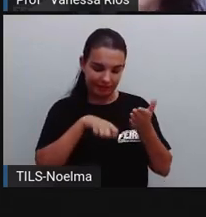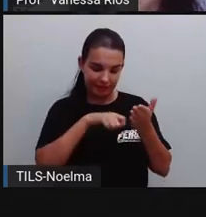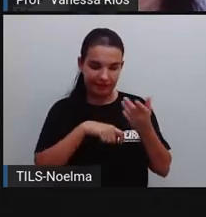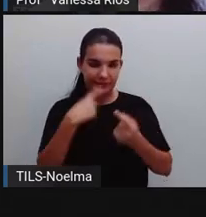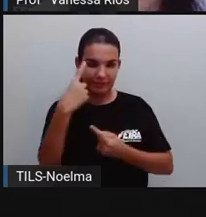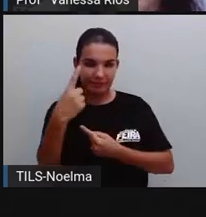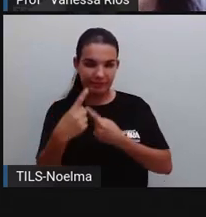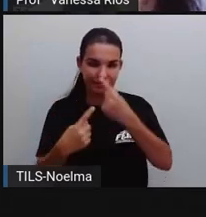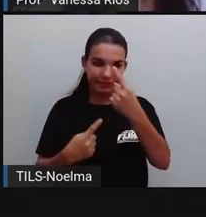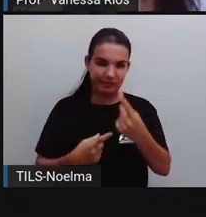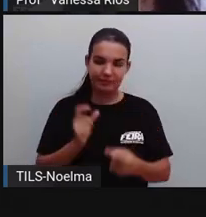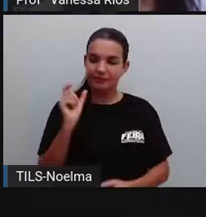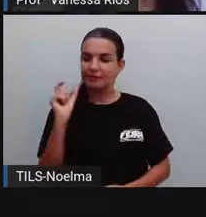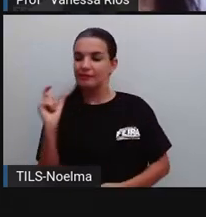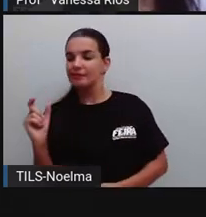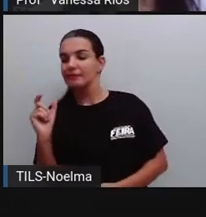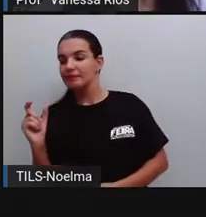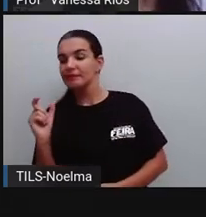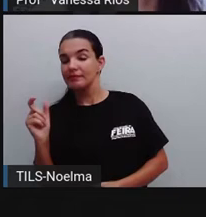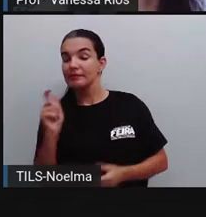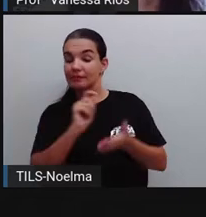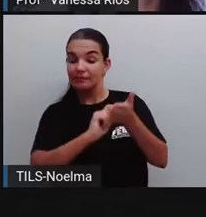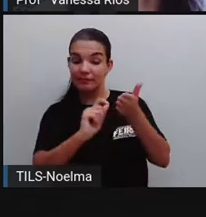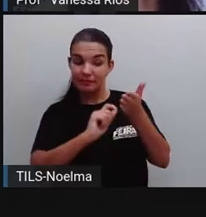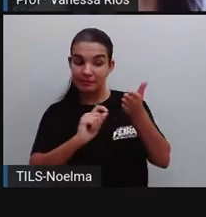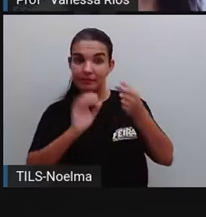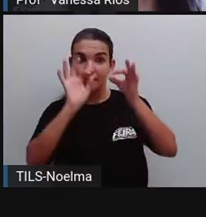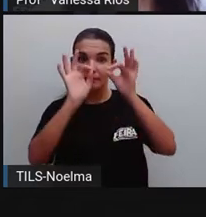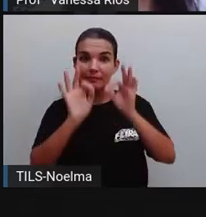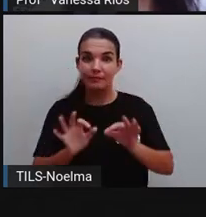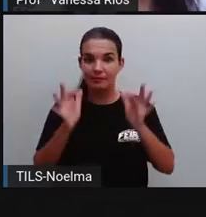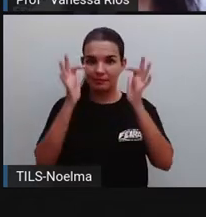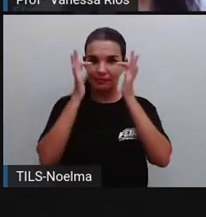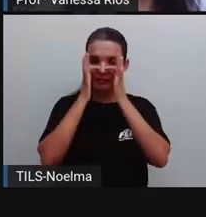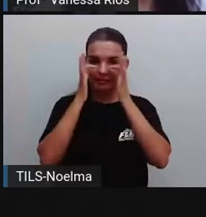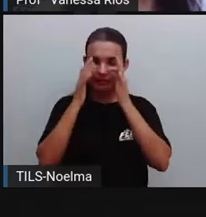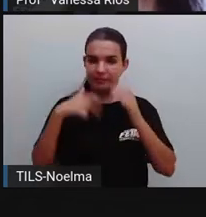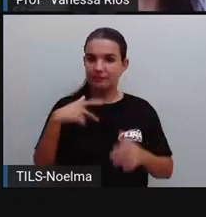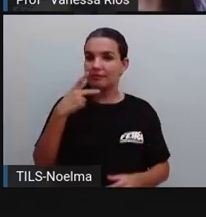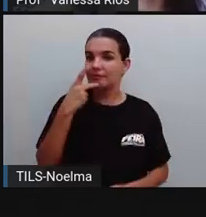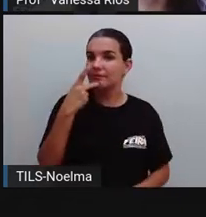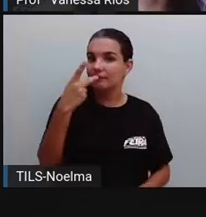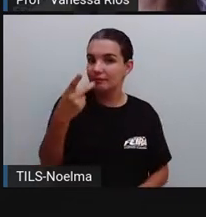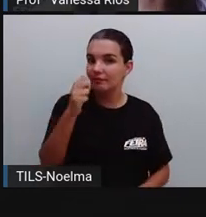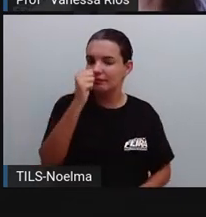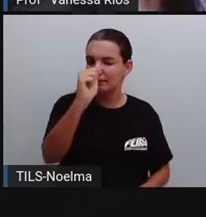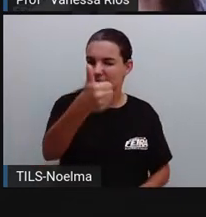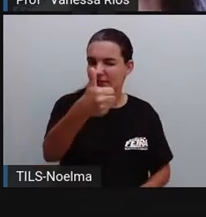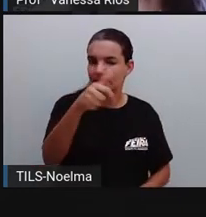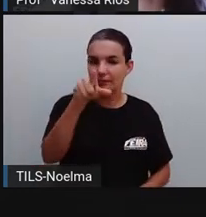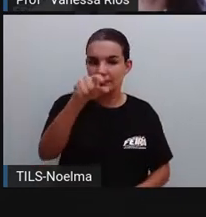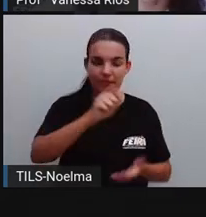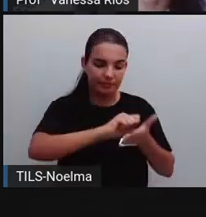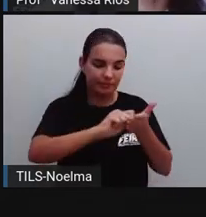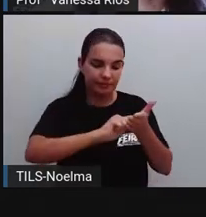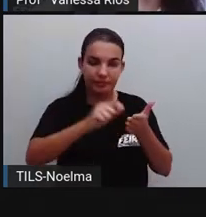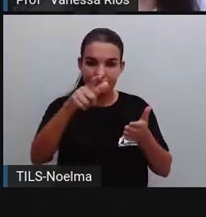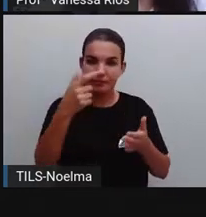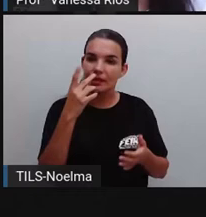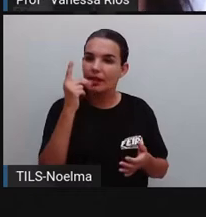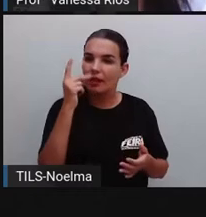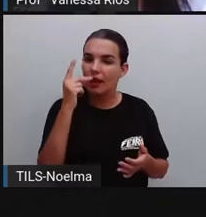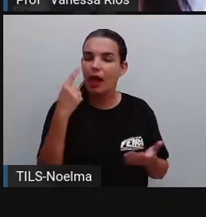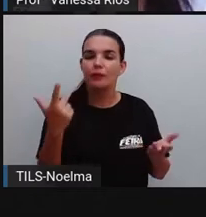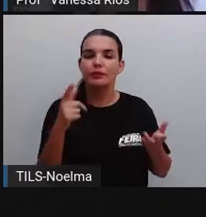algumas palavras. Então aí, ó, escreva com atenção as palavras que irei ditar. Pegue aí seu caderno,